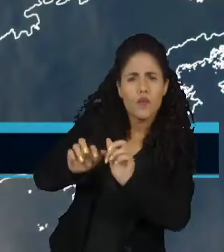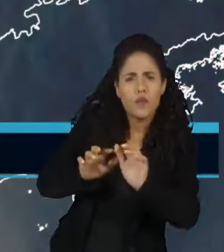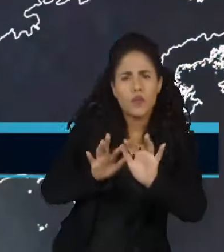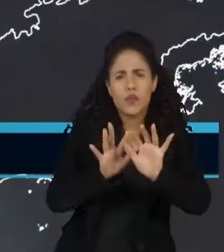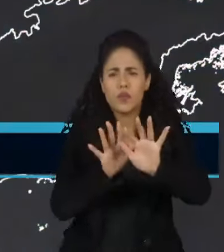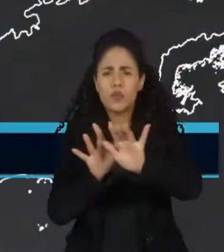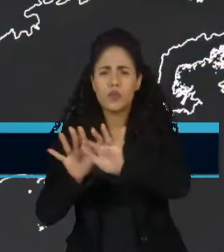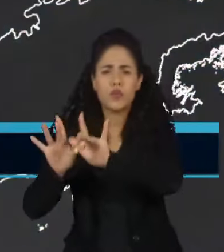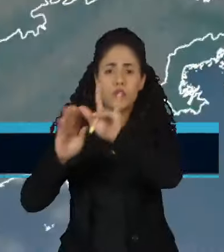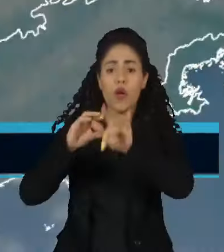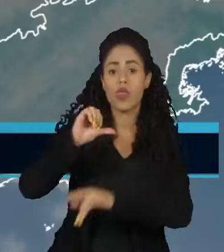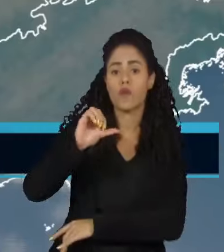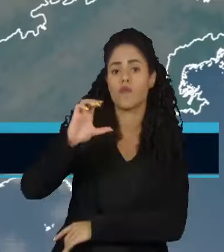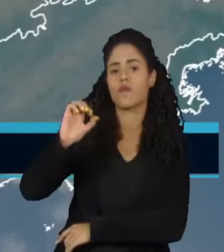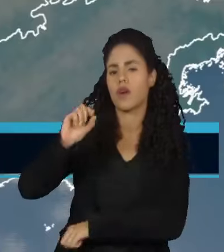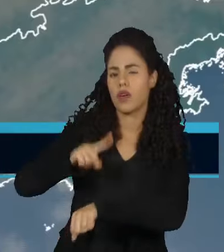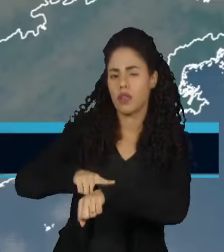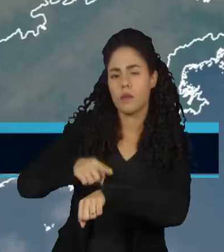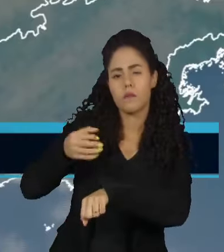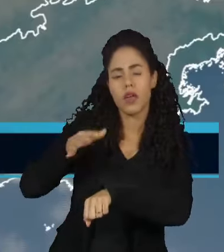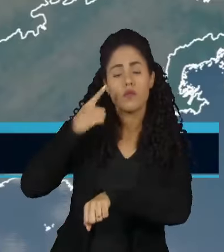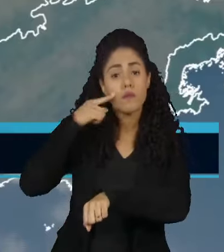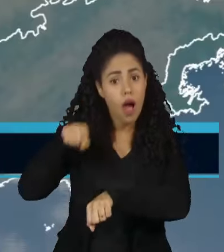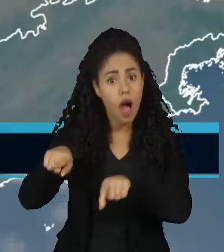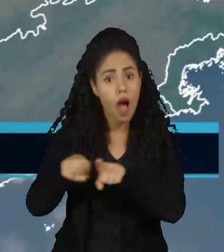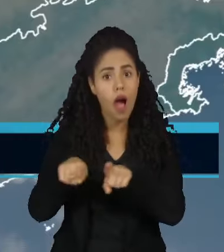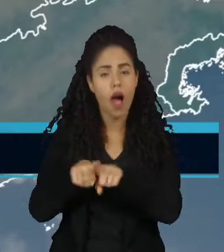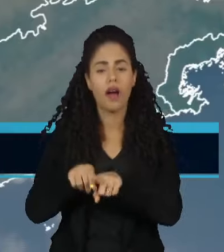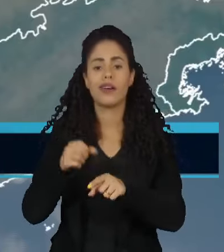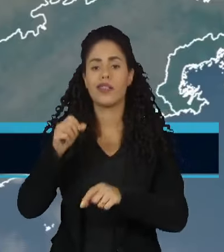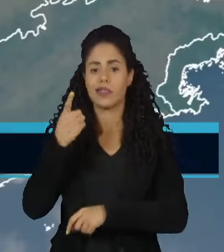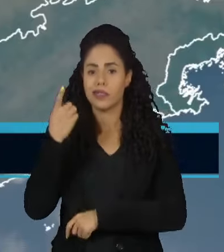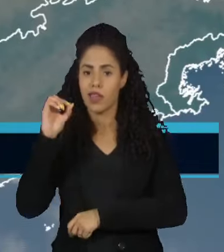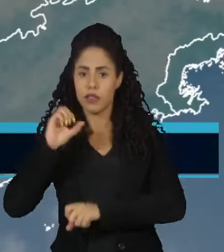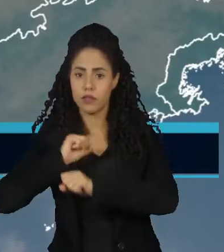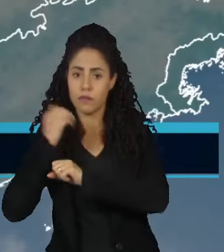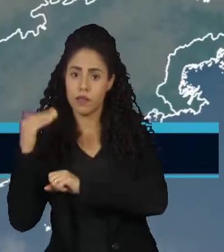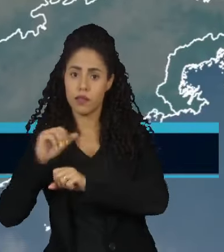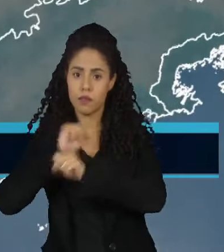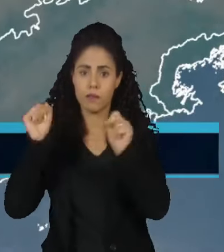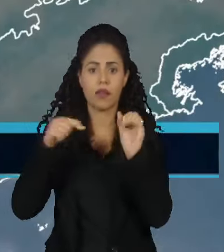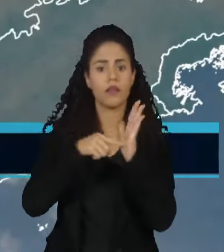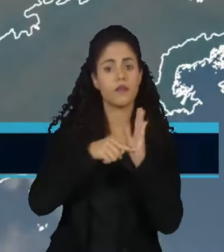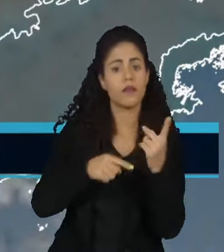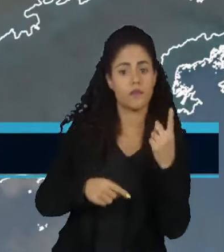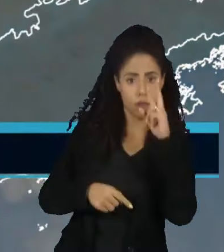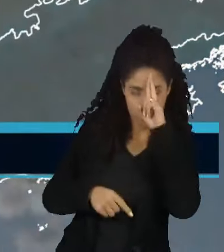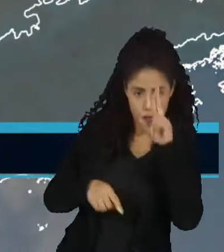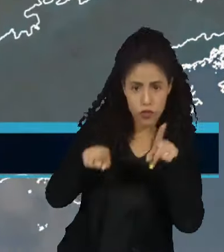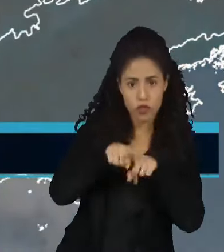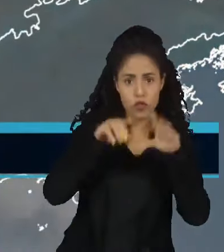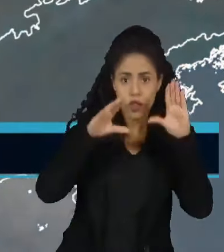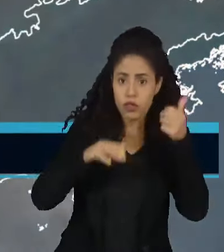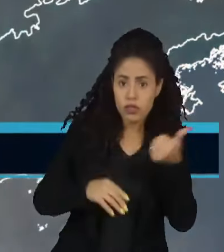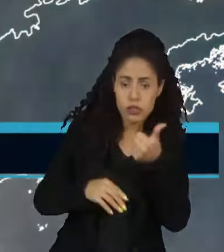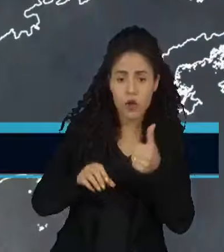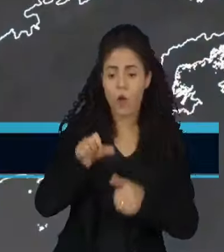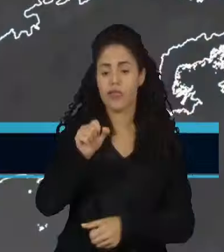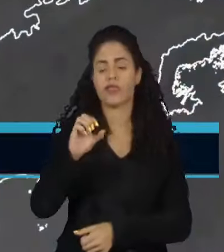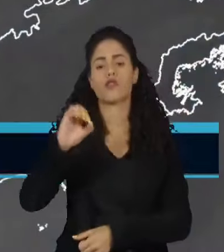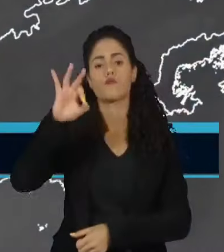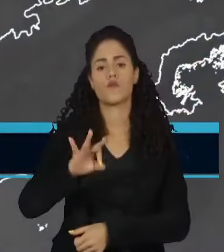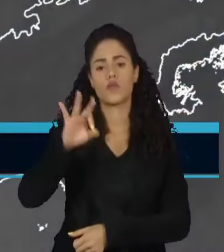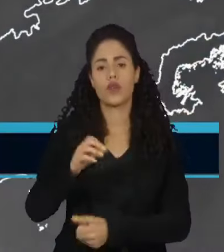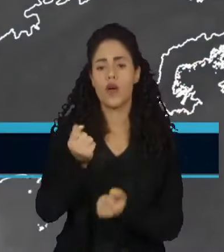intervalo de 90 minutos, entre as 10h30 da manhã e o meio-dia de sexta-feira. Além disso, mais de 80% do